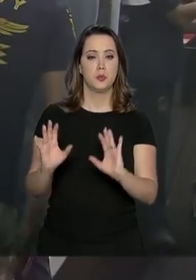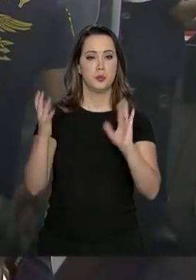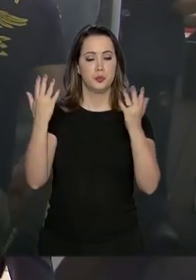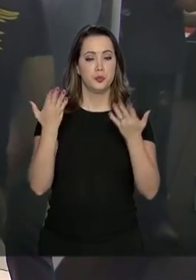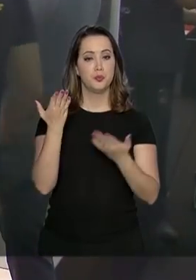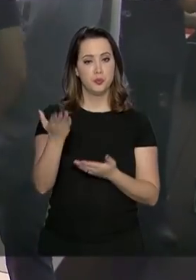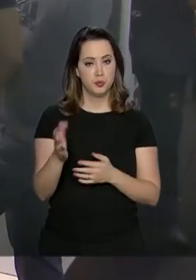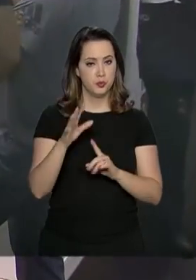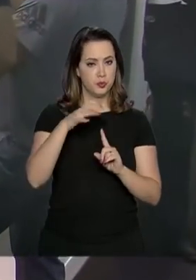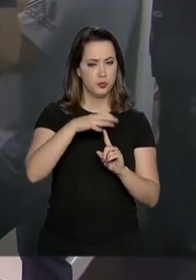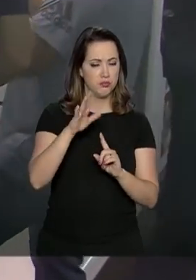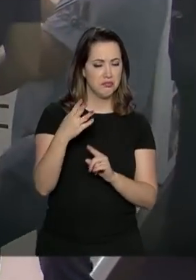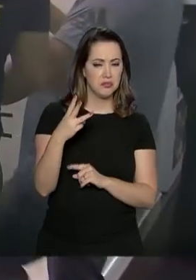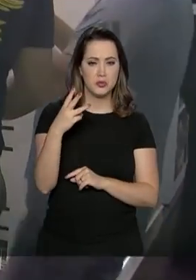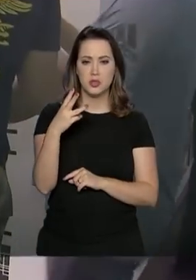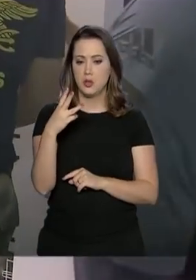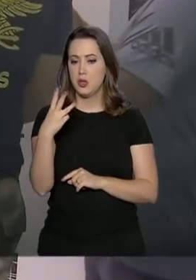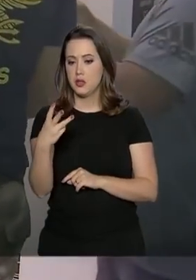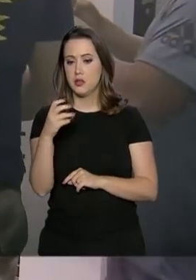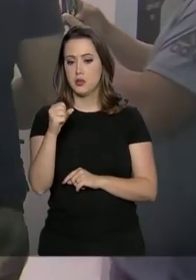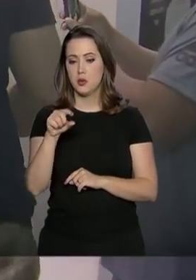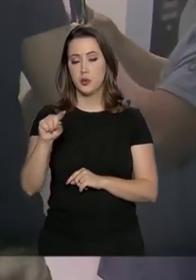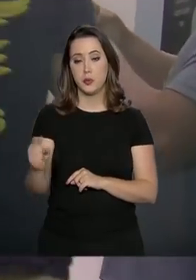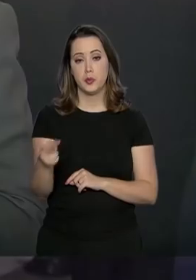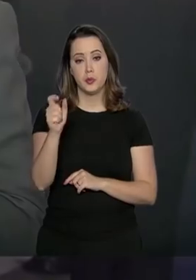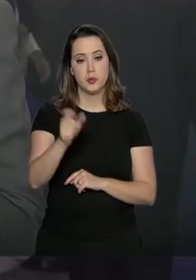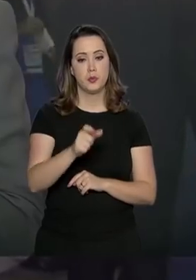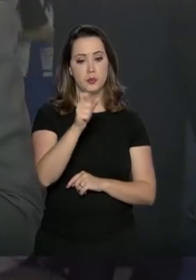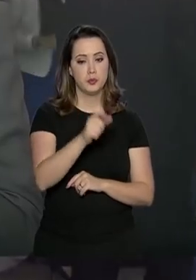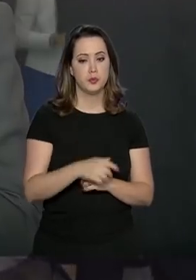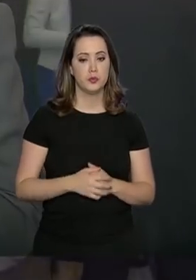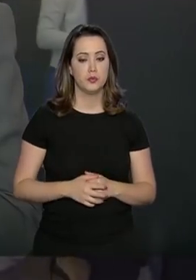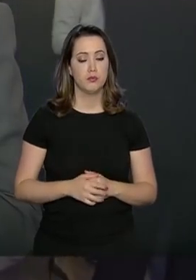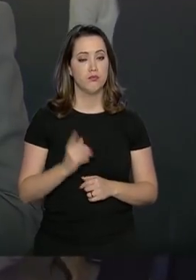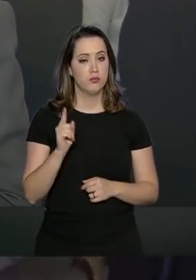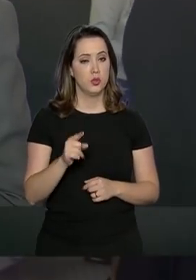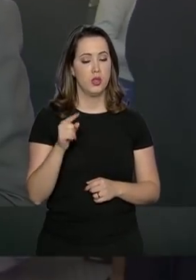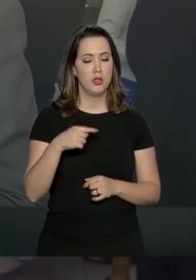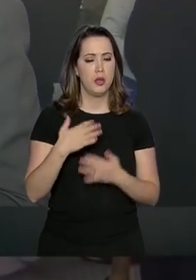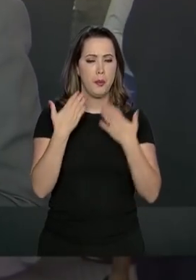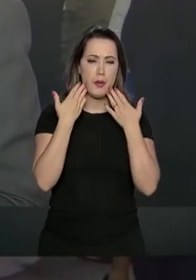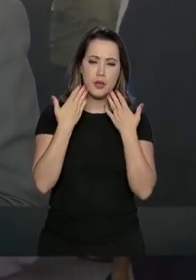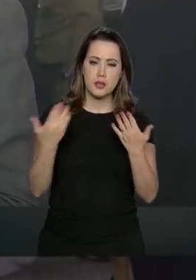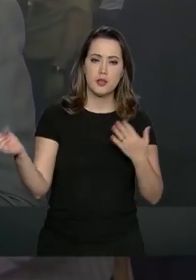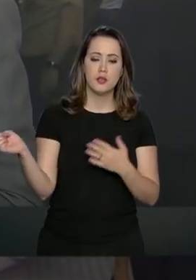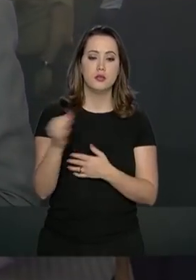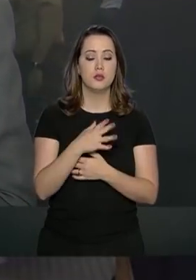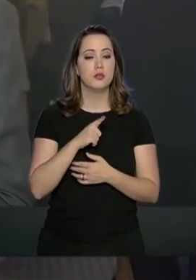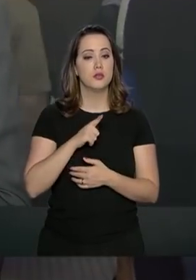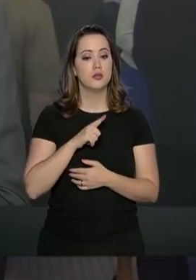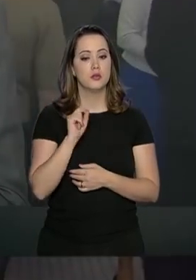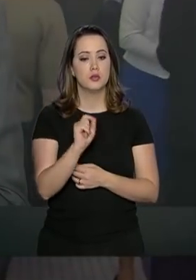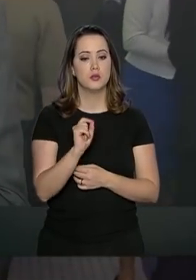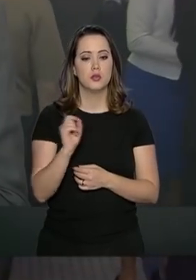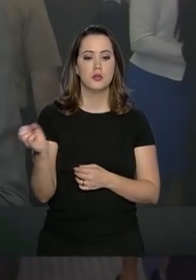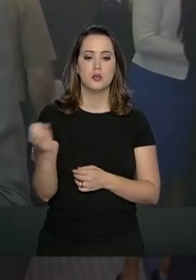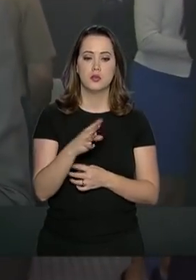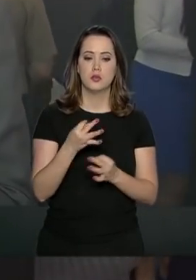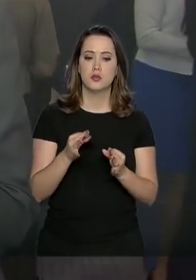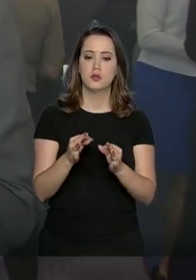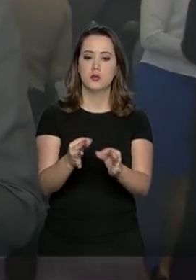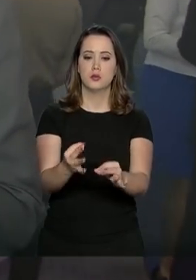receber cerca de 38 mil pessoas. Na LAAD são apresentados os lançamentos e as inovações